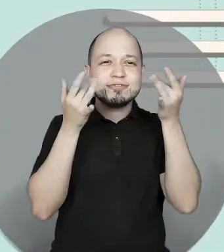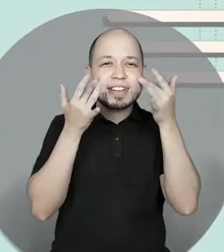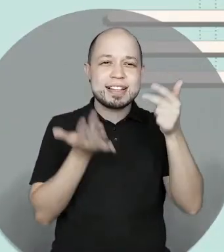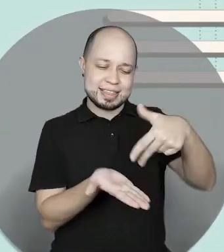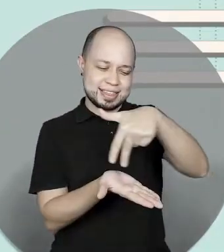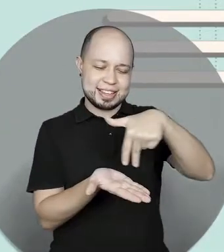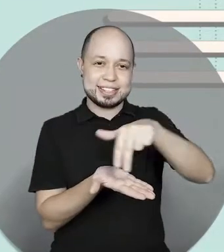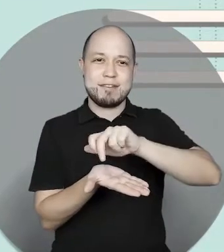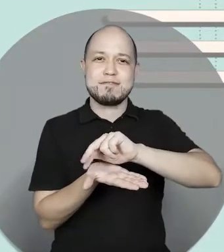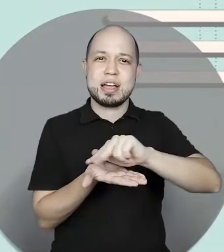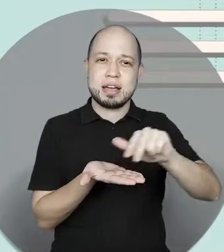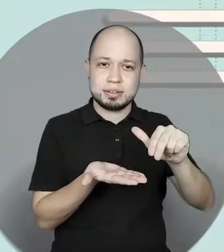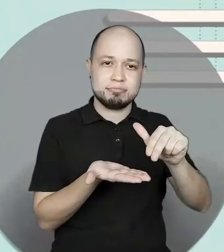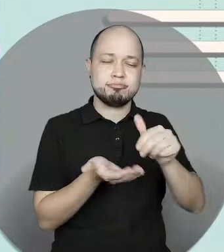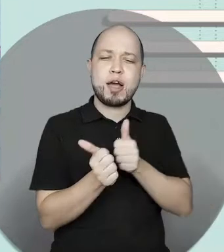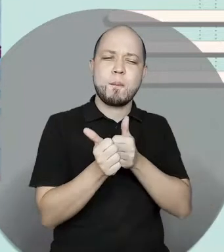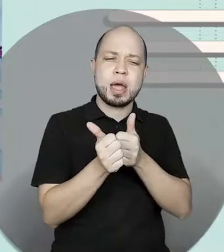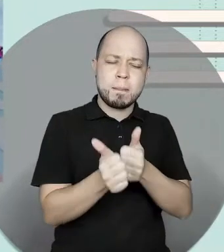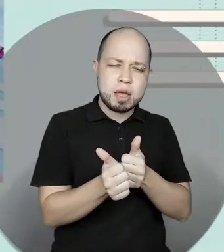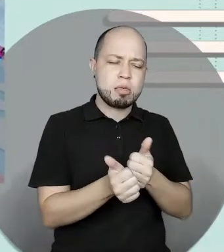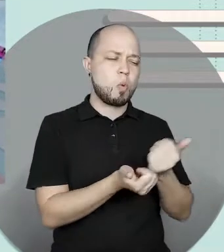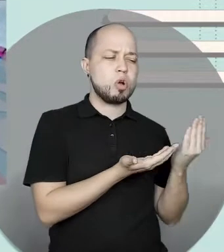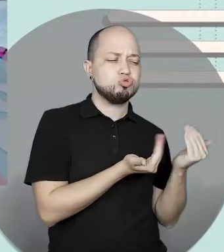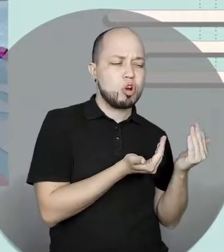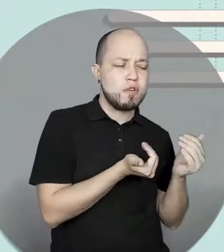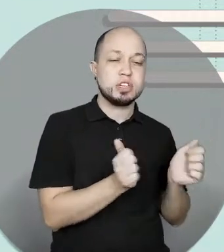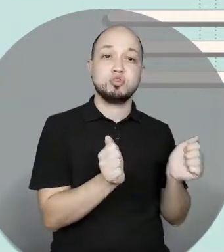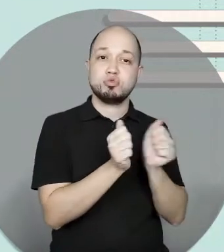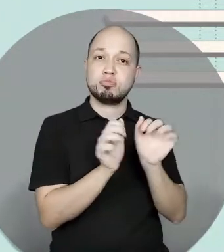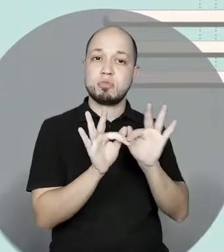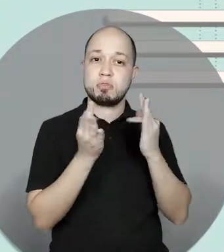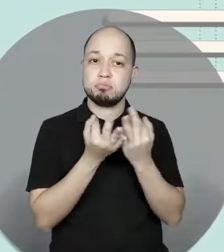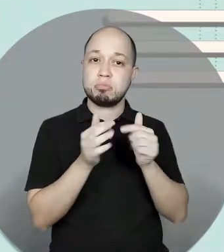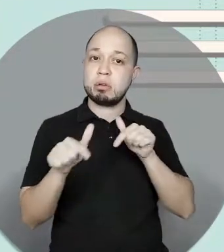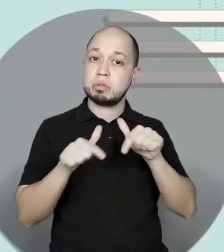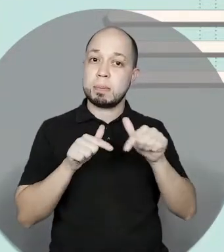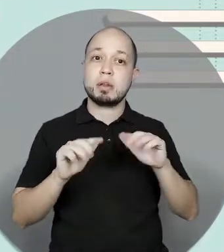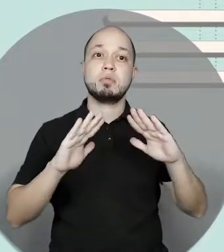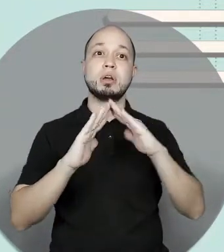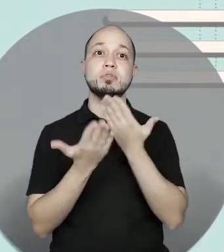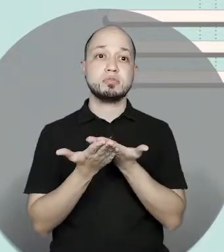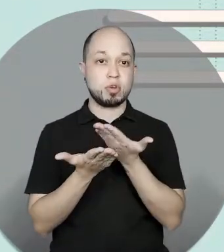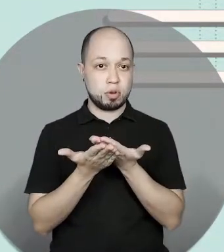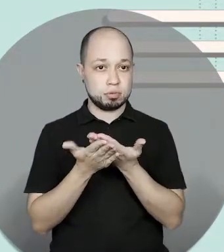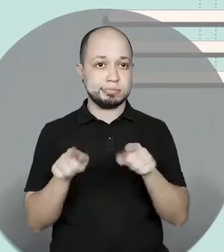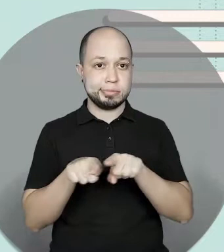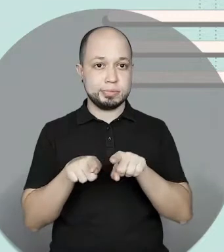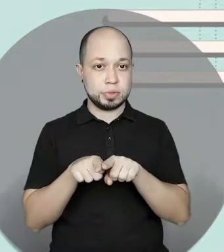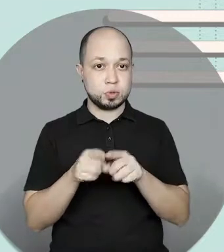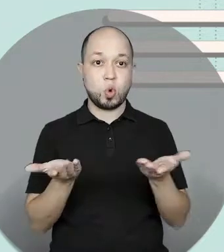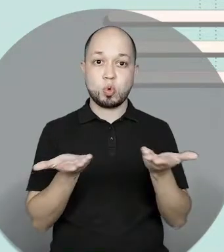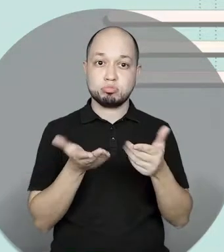acompanhamento com adolescentes, acompanhamento com as famílias, trabalho com as escolas. Atualmente, nós estamos trabalhando com a